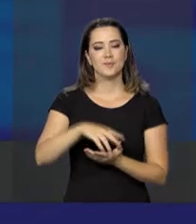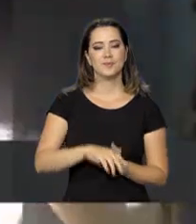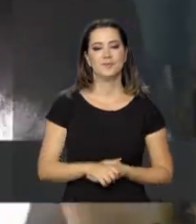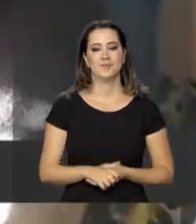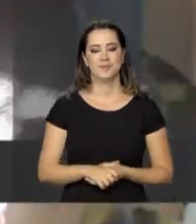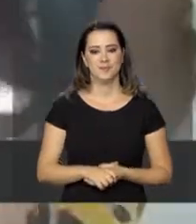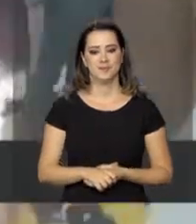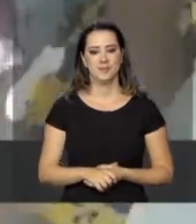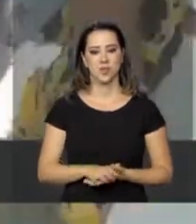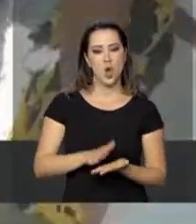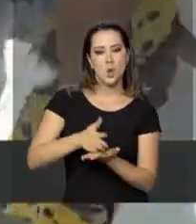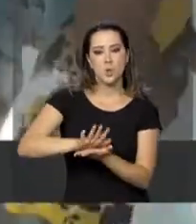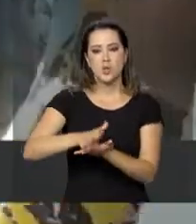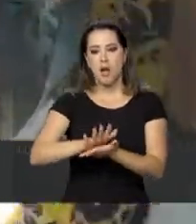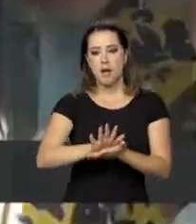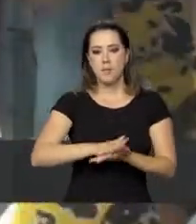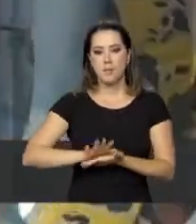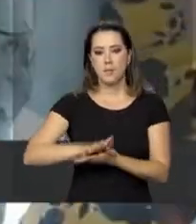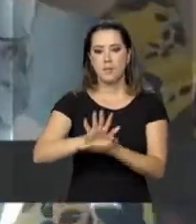No samba